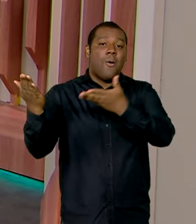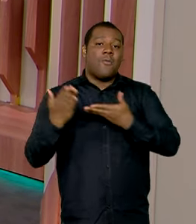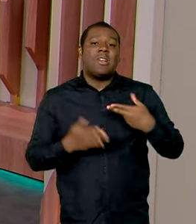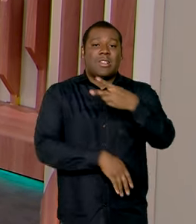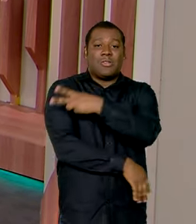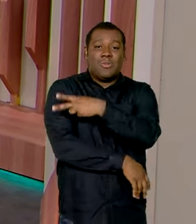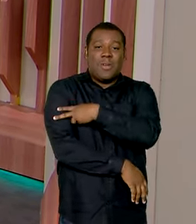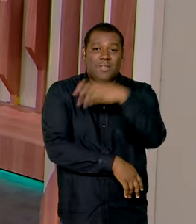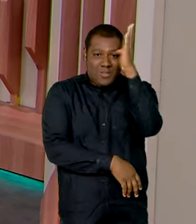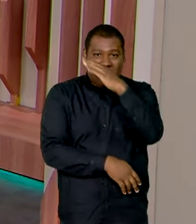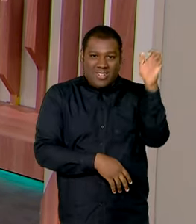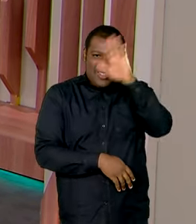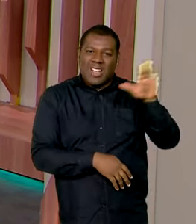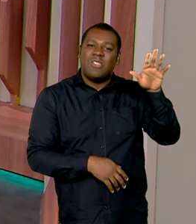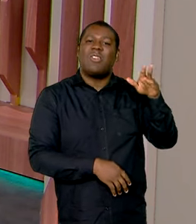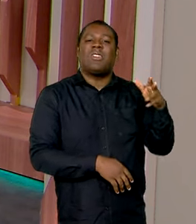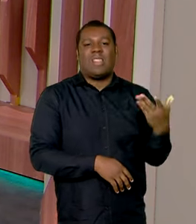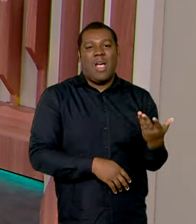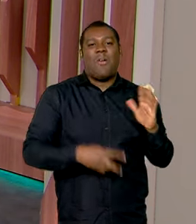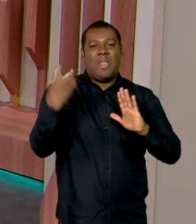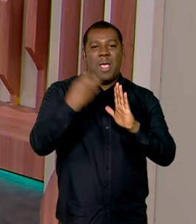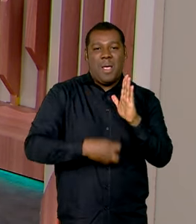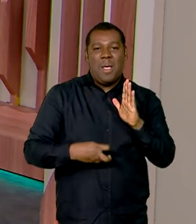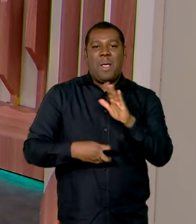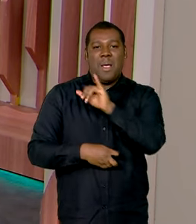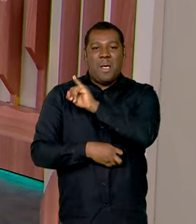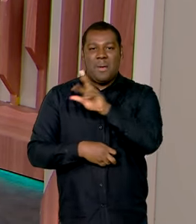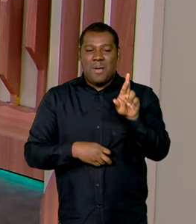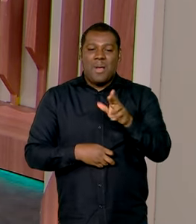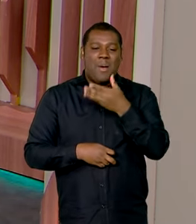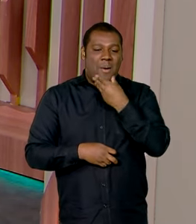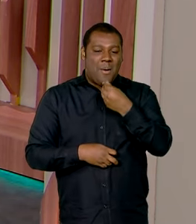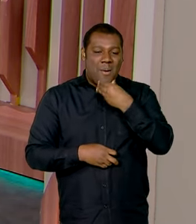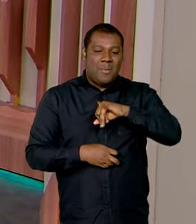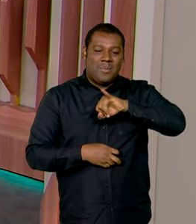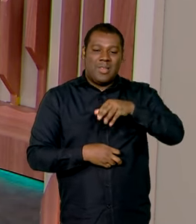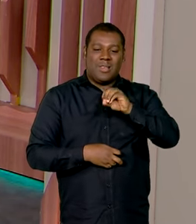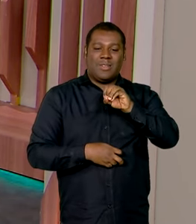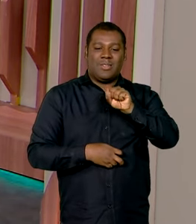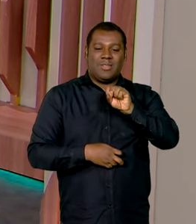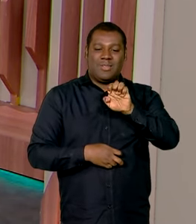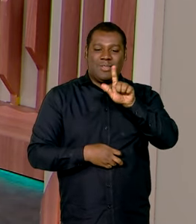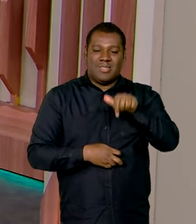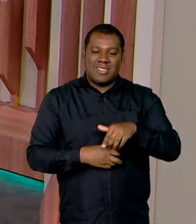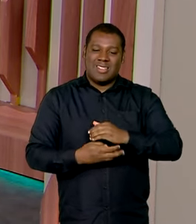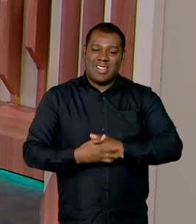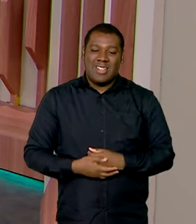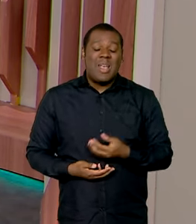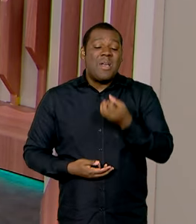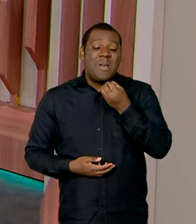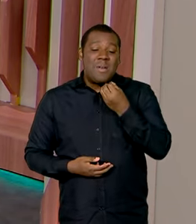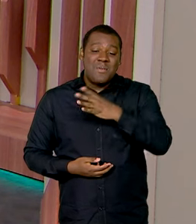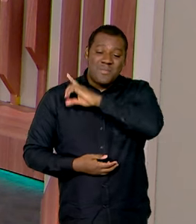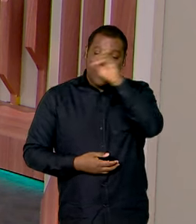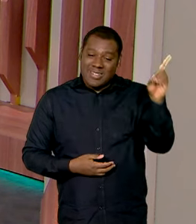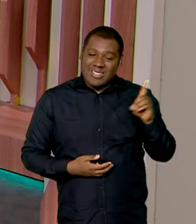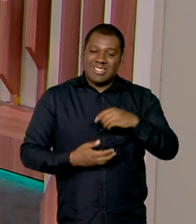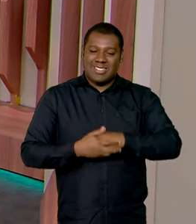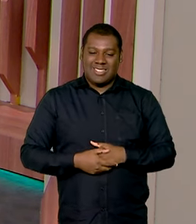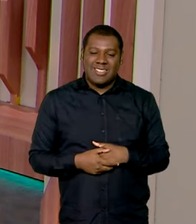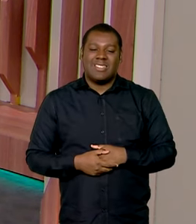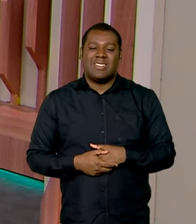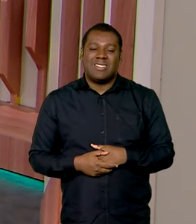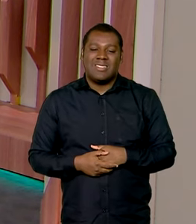Nacional do Imposto de Renda, José Carlos da Fonseca. Supervisor, bom dia, muito obrigado por aceitar o nosso convite.